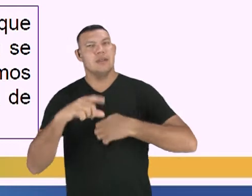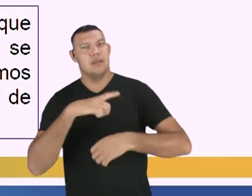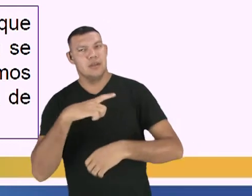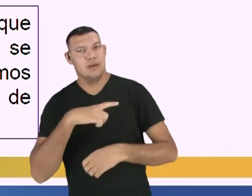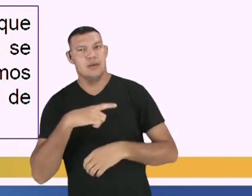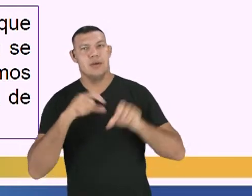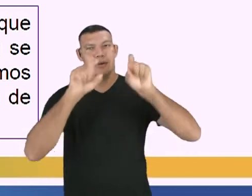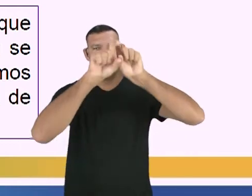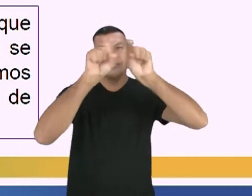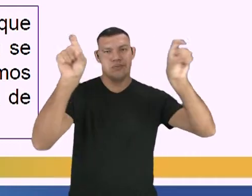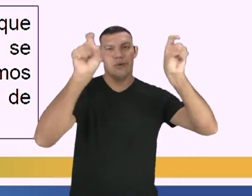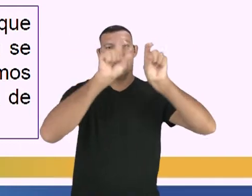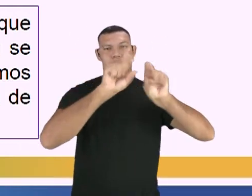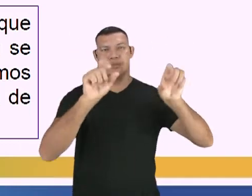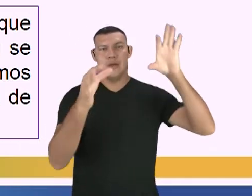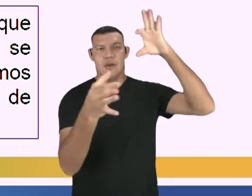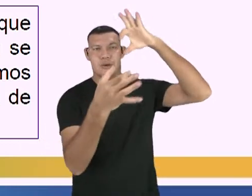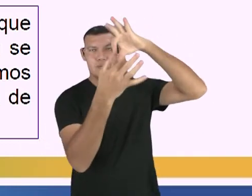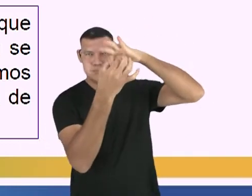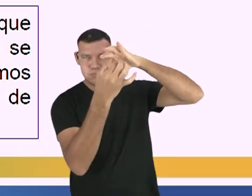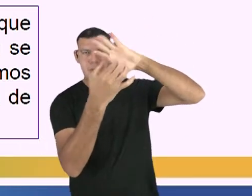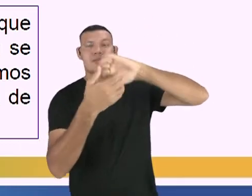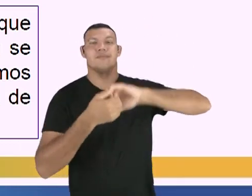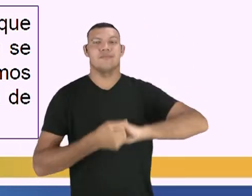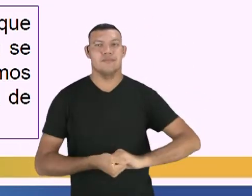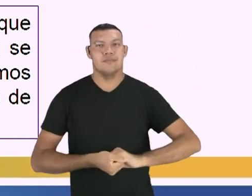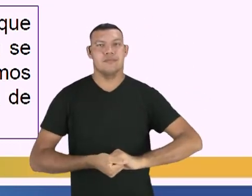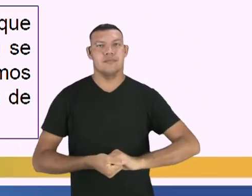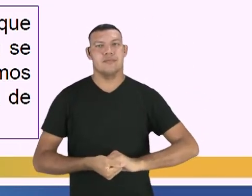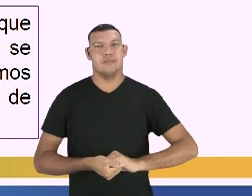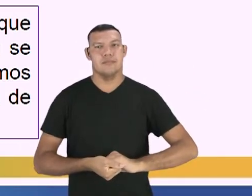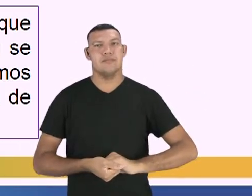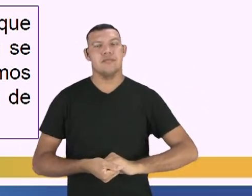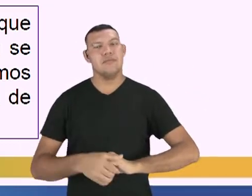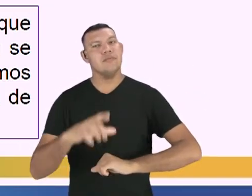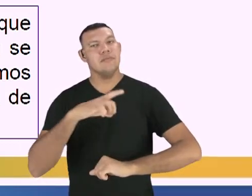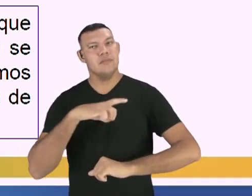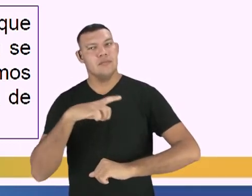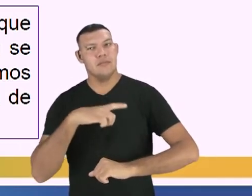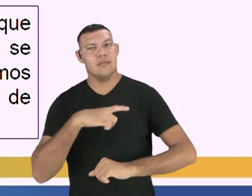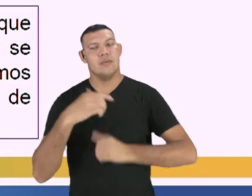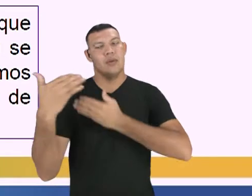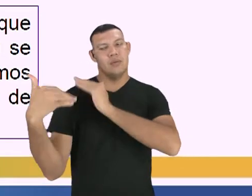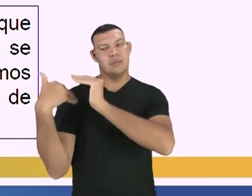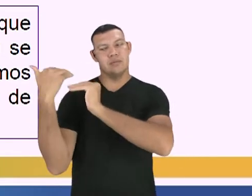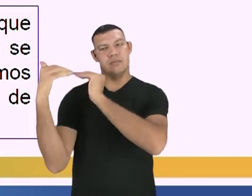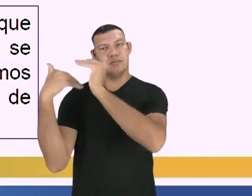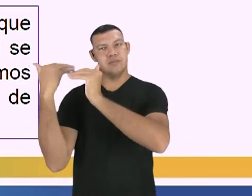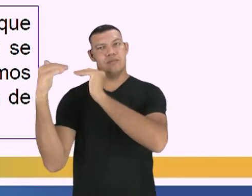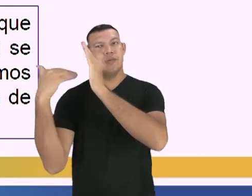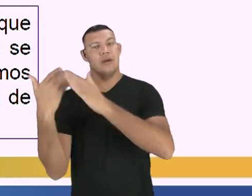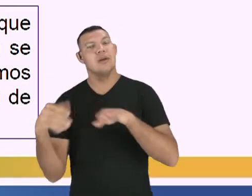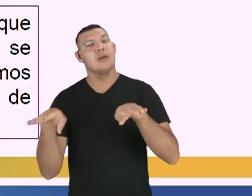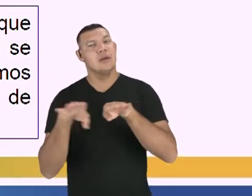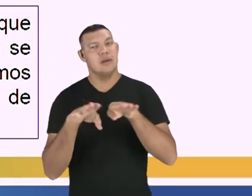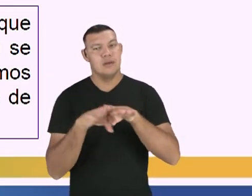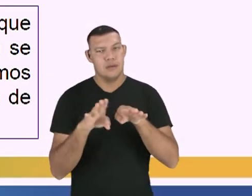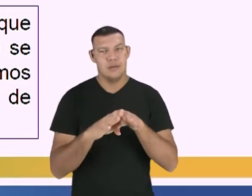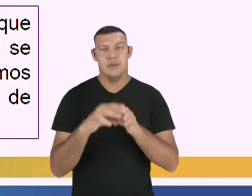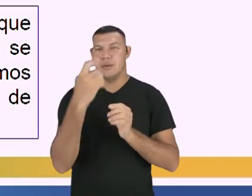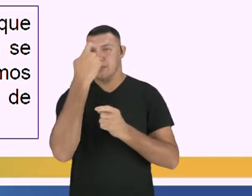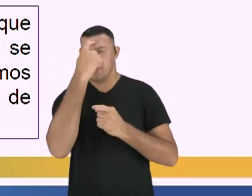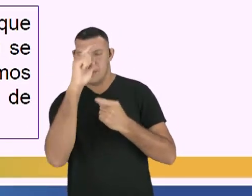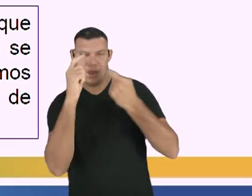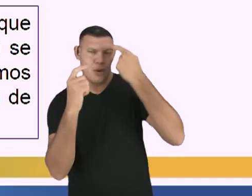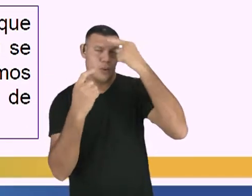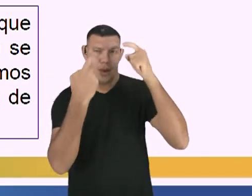parágrafos têm que conversar entre si, para que haja esse desenvolvimento e esse desencadeamento da